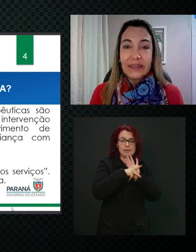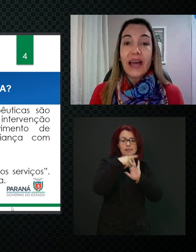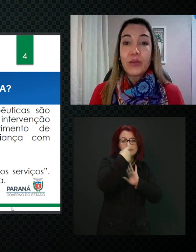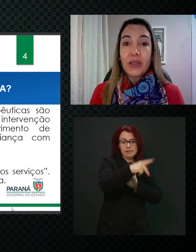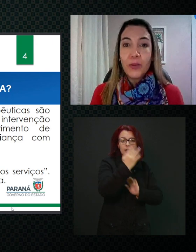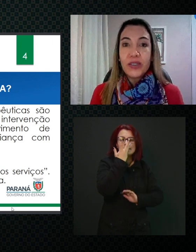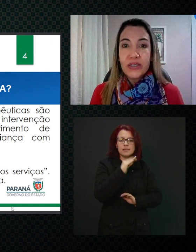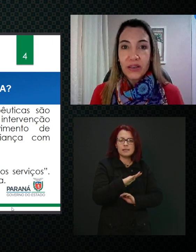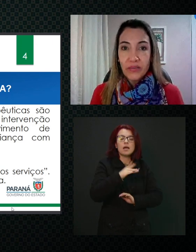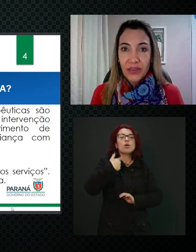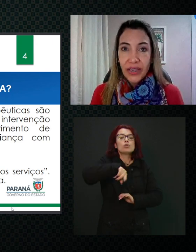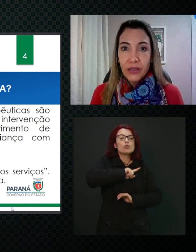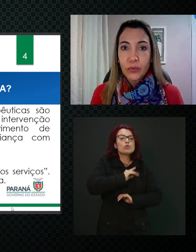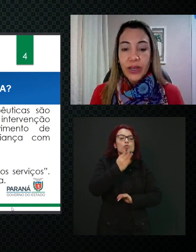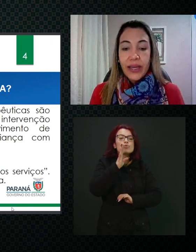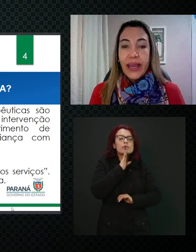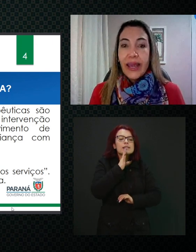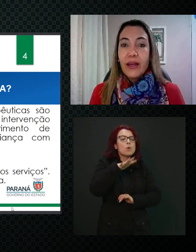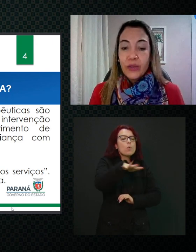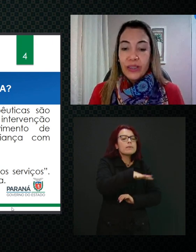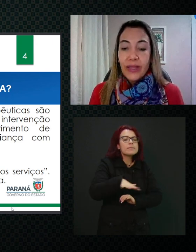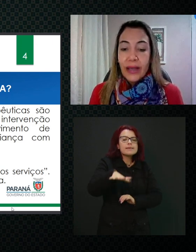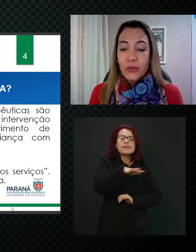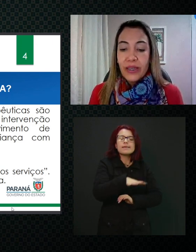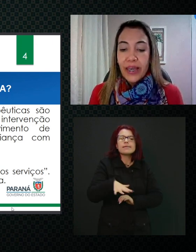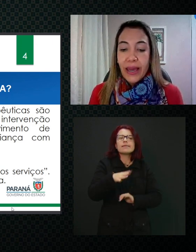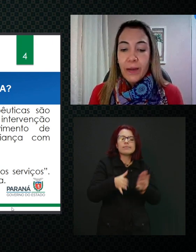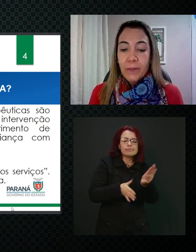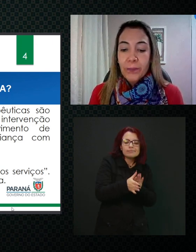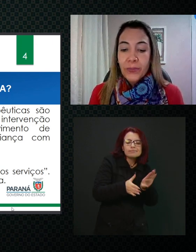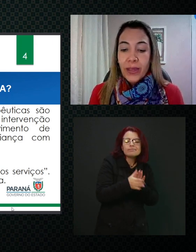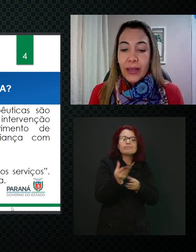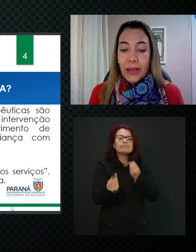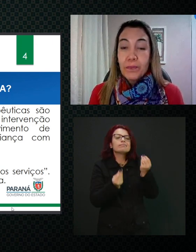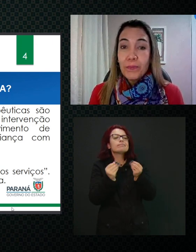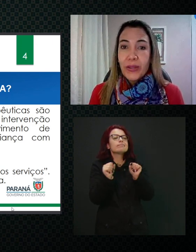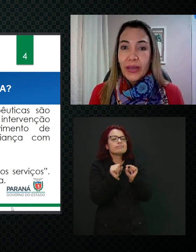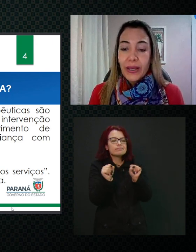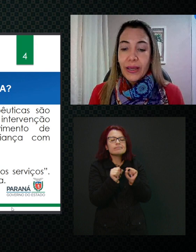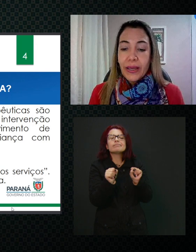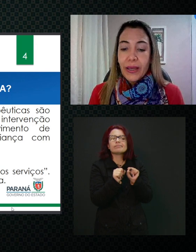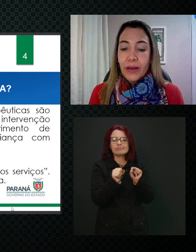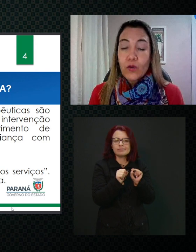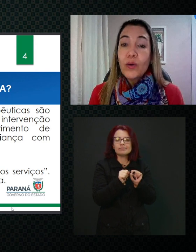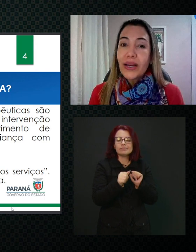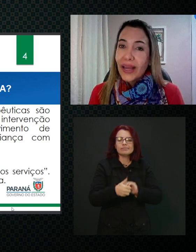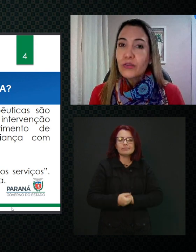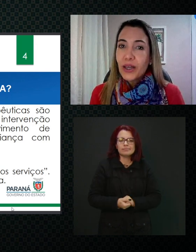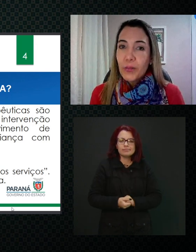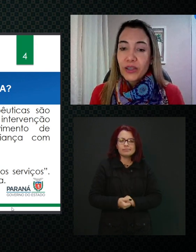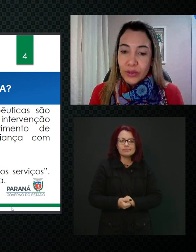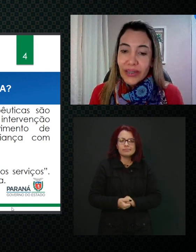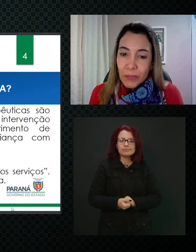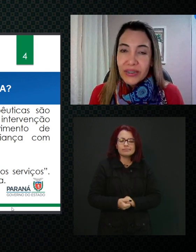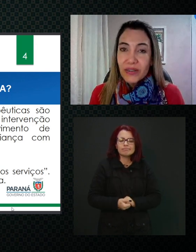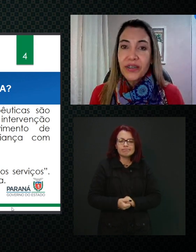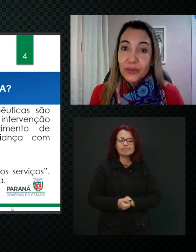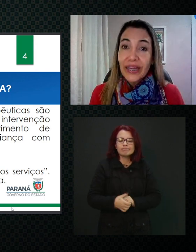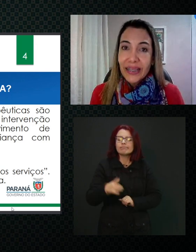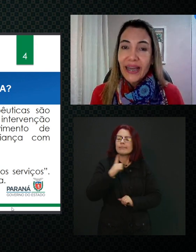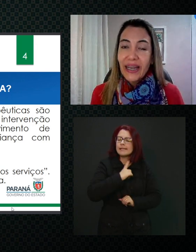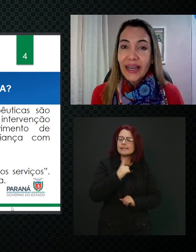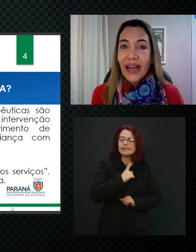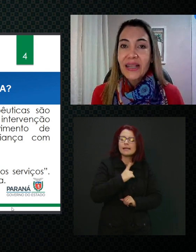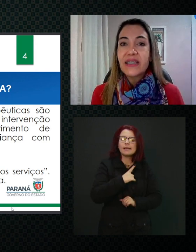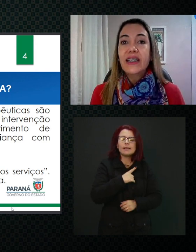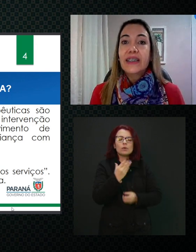pra orientar o que pode ser feito, o que é concreto, realmente. O que dá pra ser feito